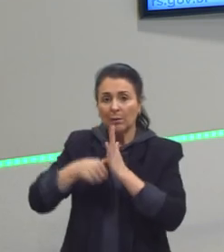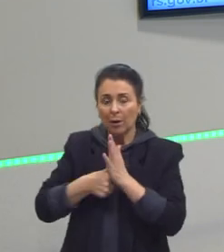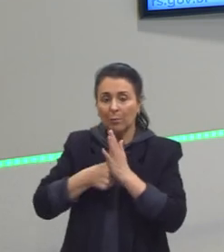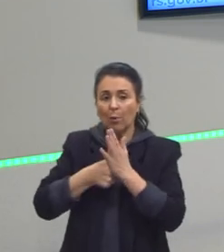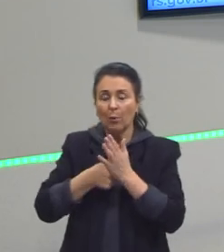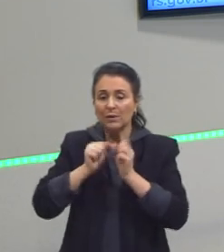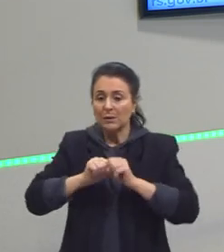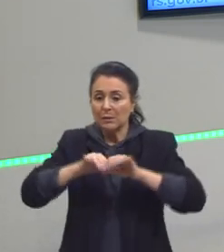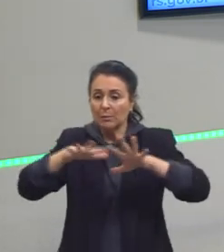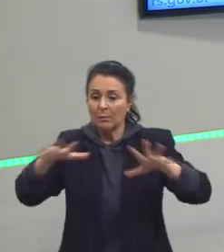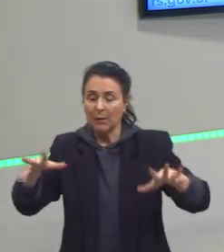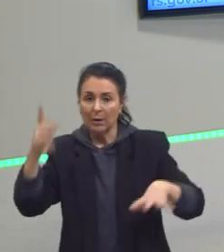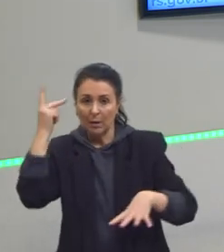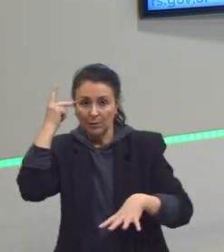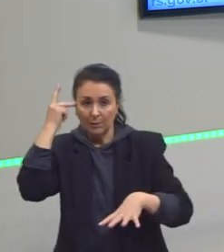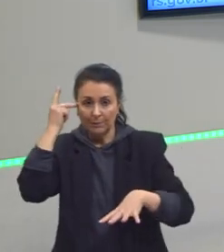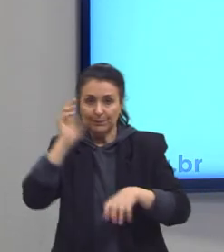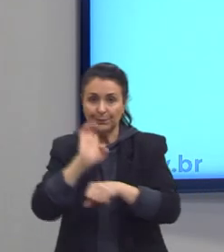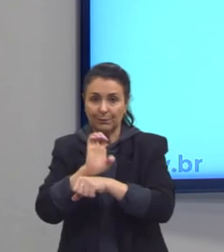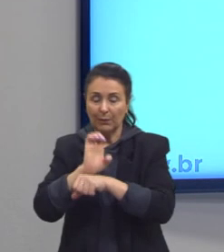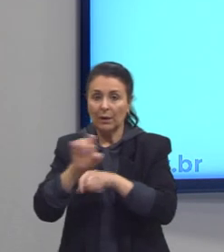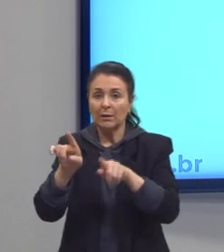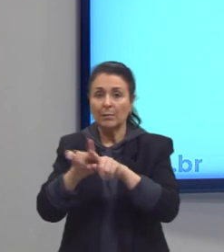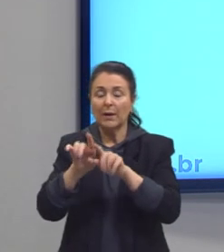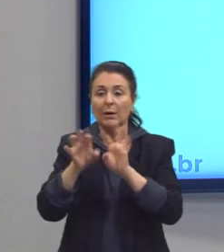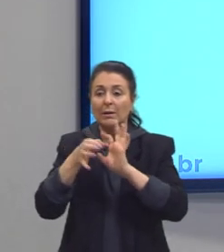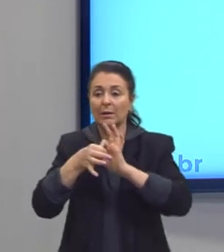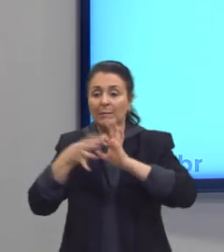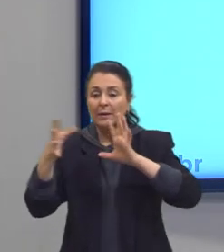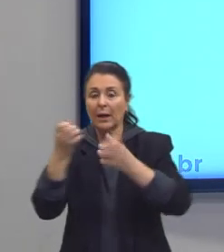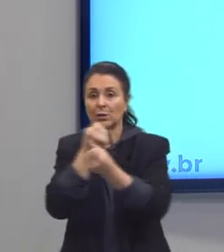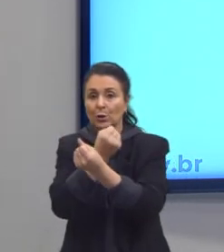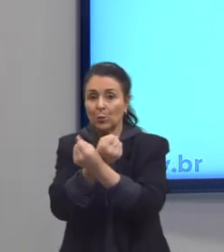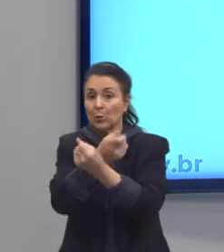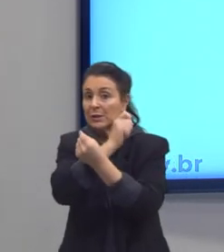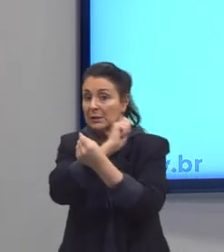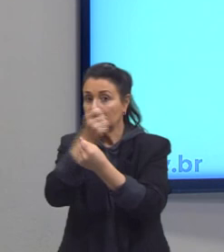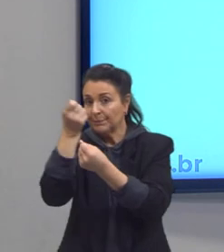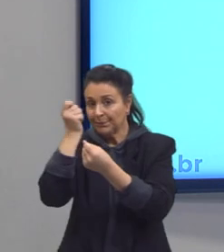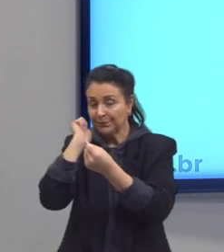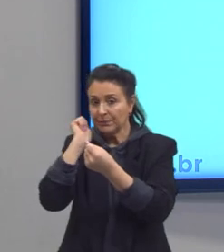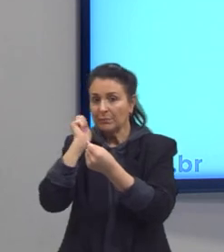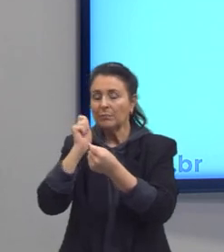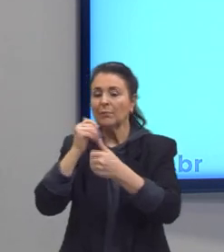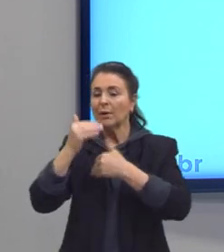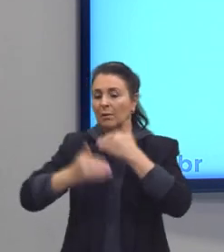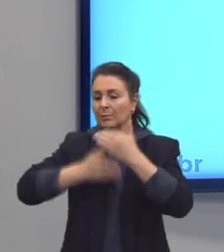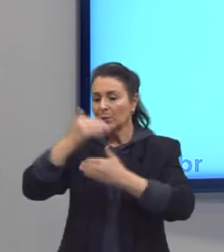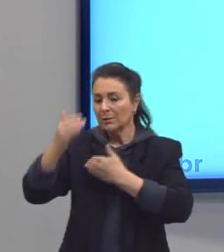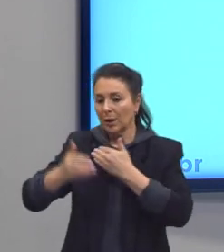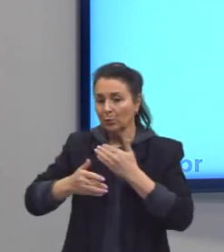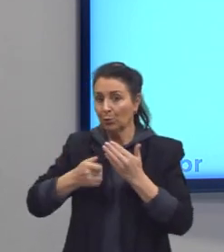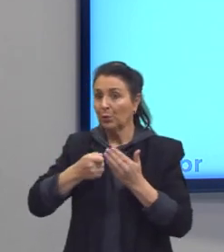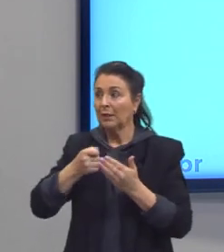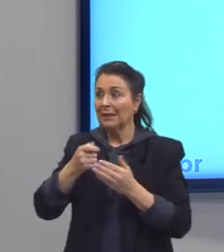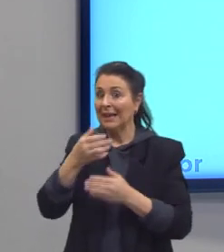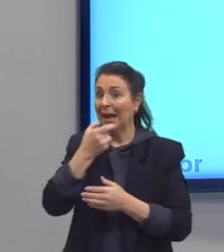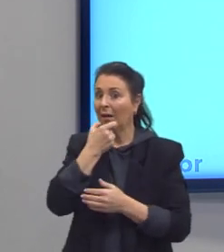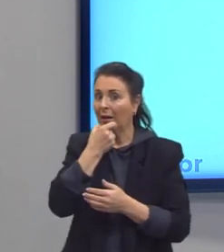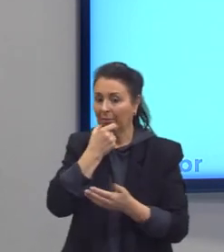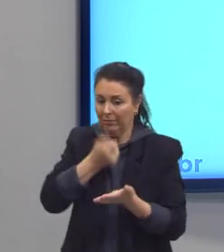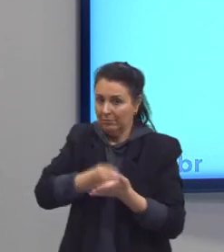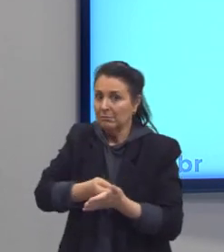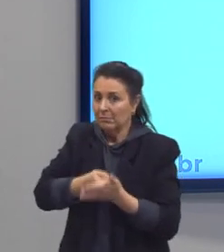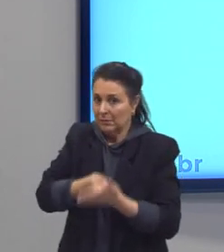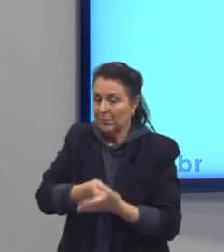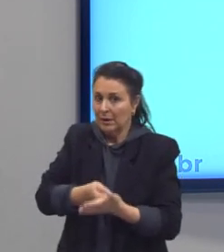paulista. O processo de abolição da escravidão, como a gente sabe, um processo forçado pelos ingleses que precisavam